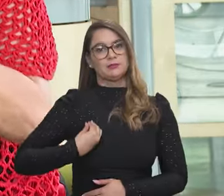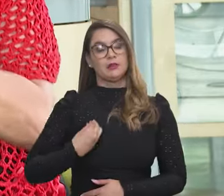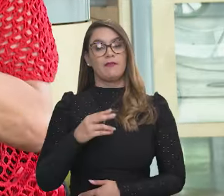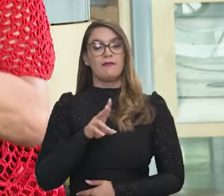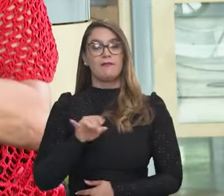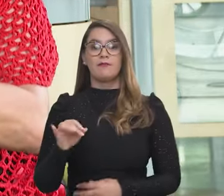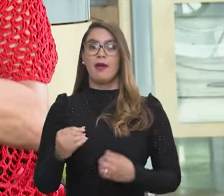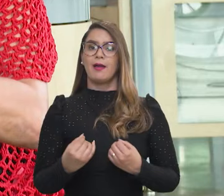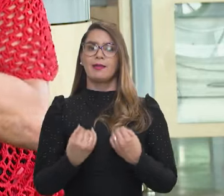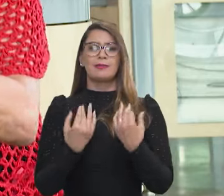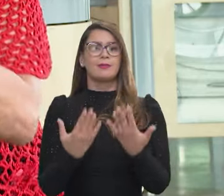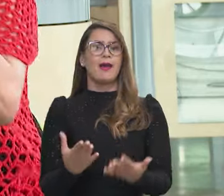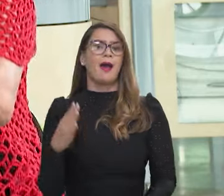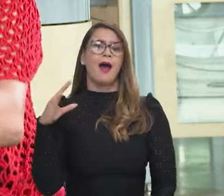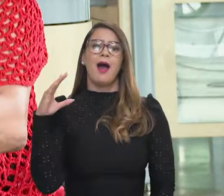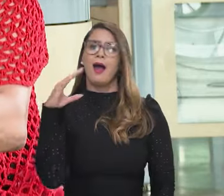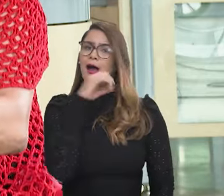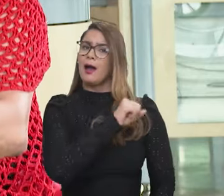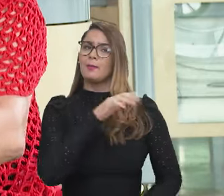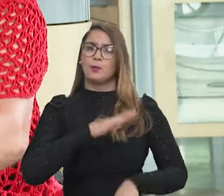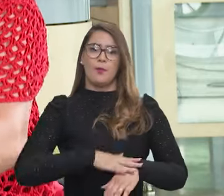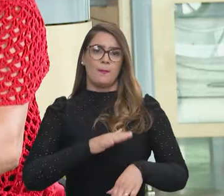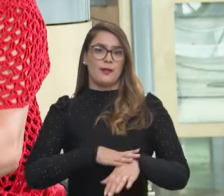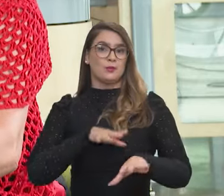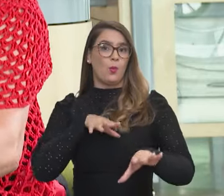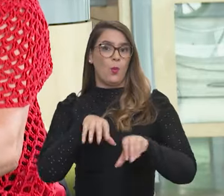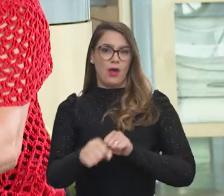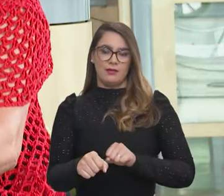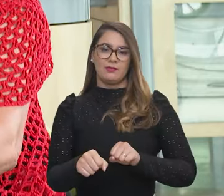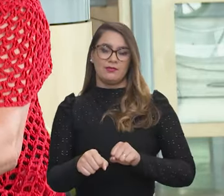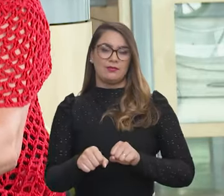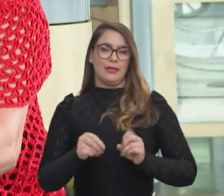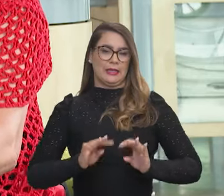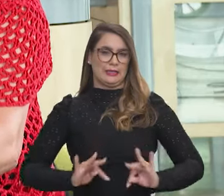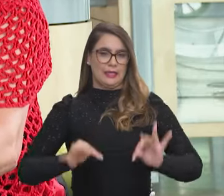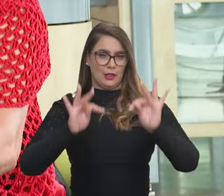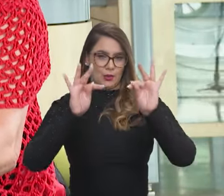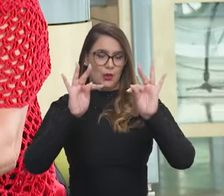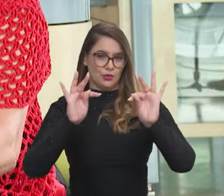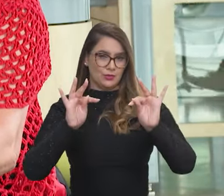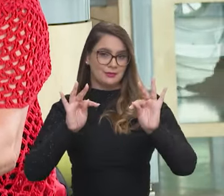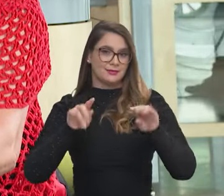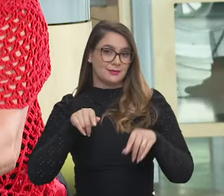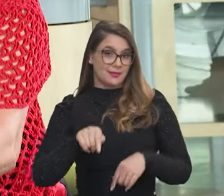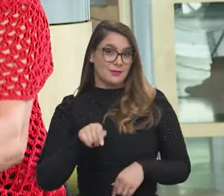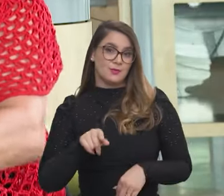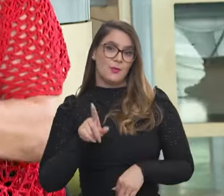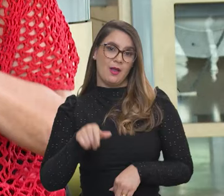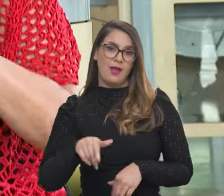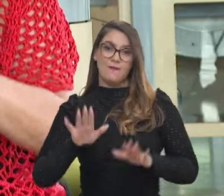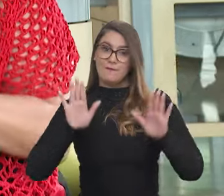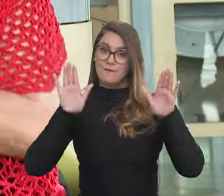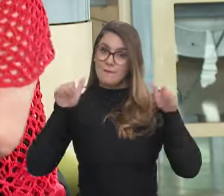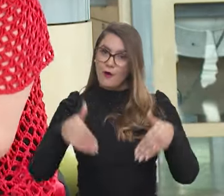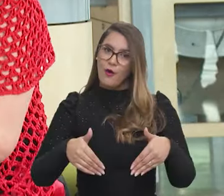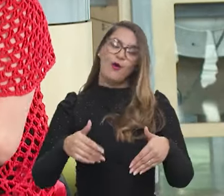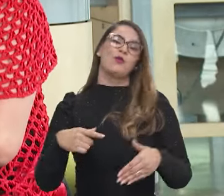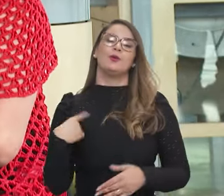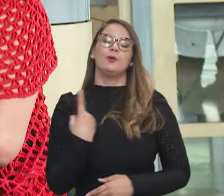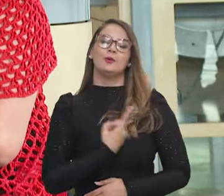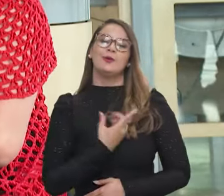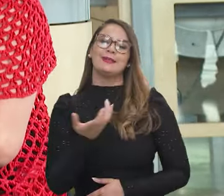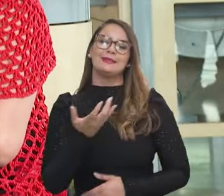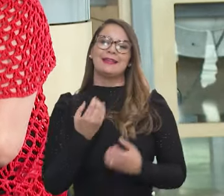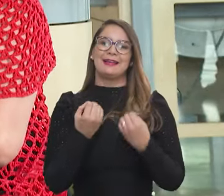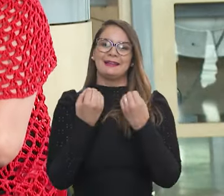E que se dará de maneira muito rápida quando você qualifica na área da tecnologia da informação. Esse é um foco